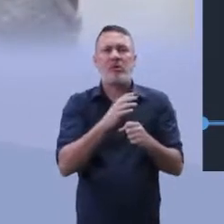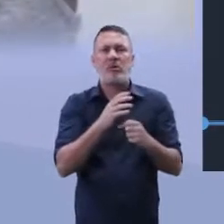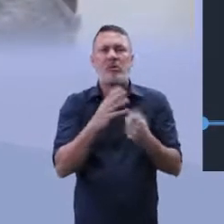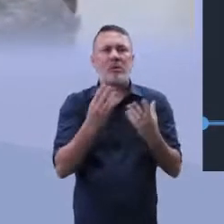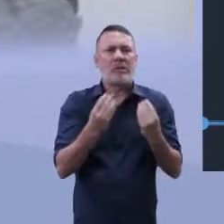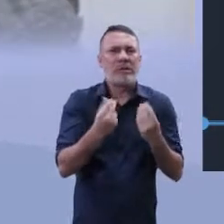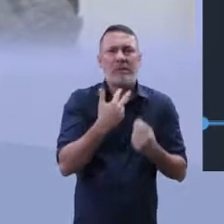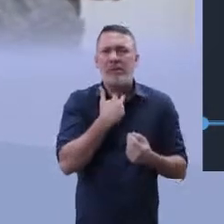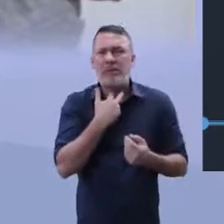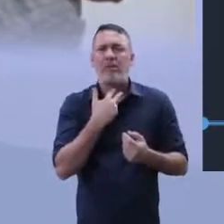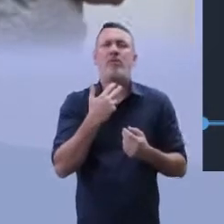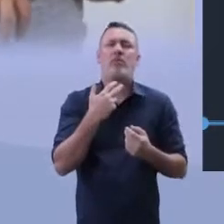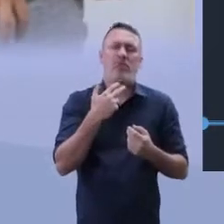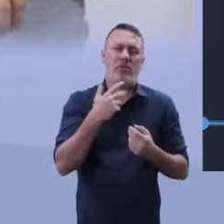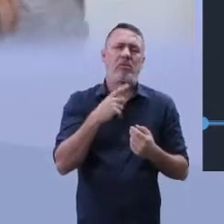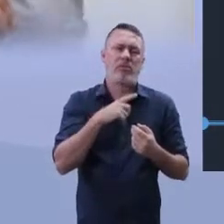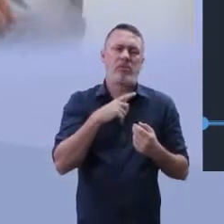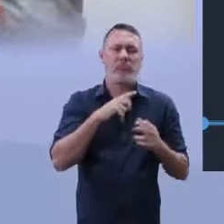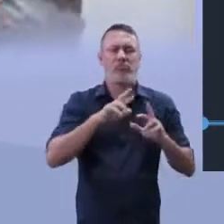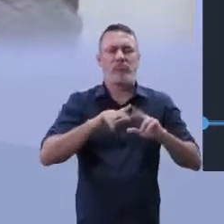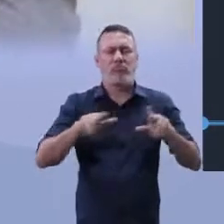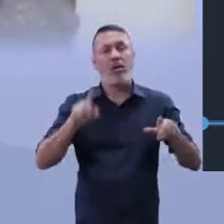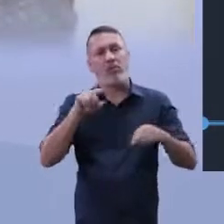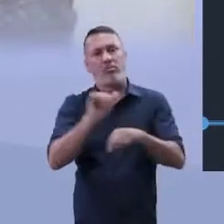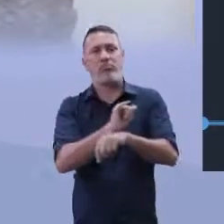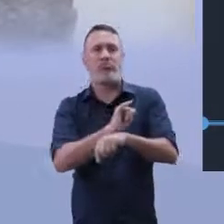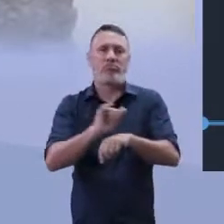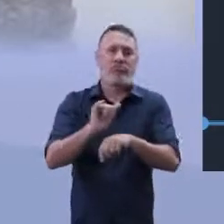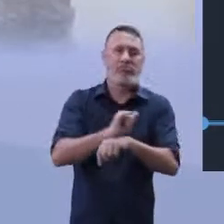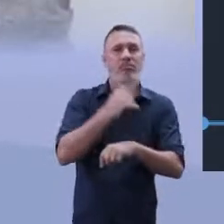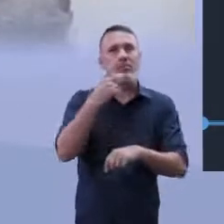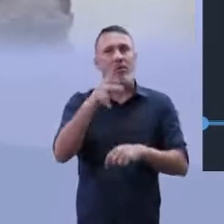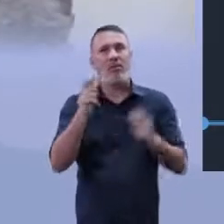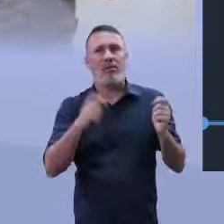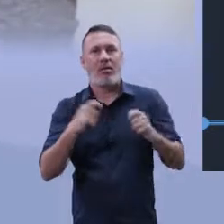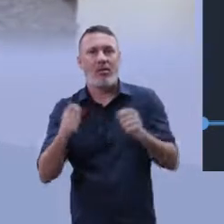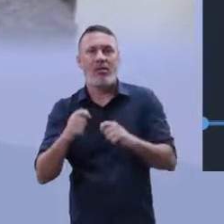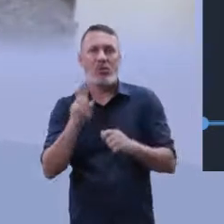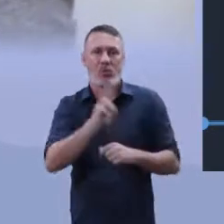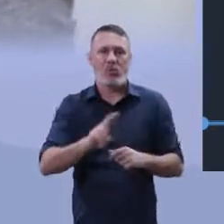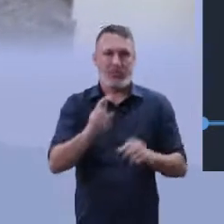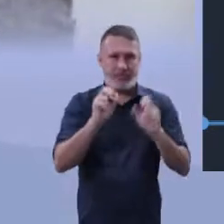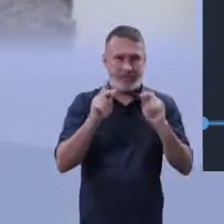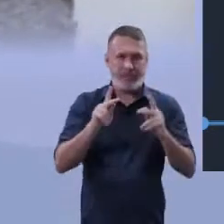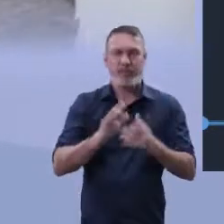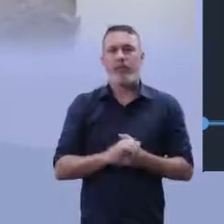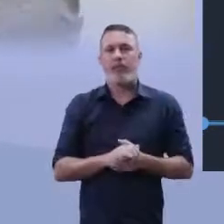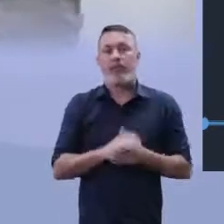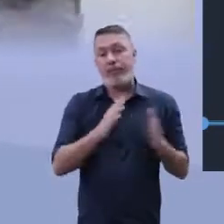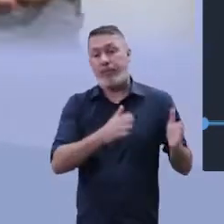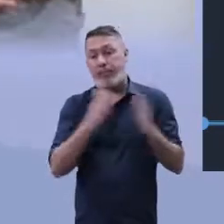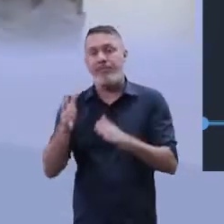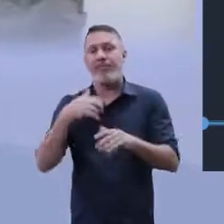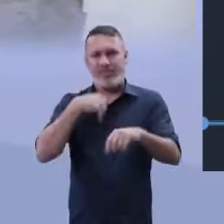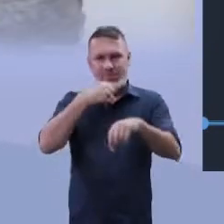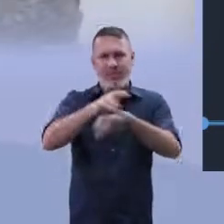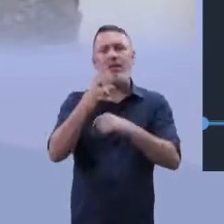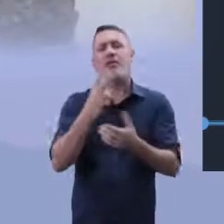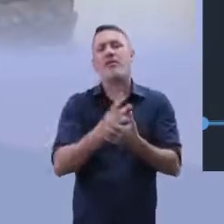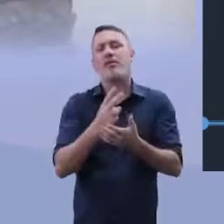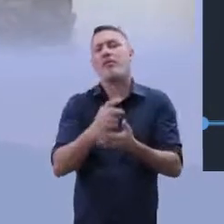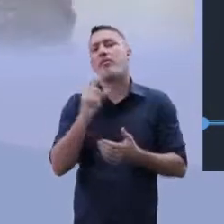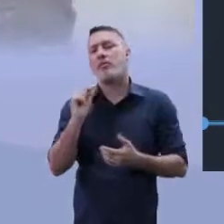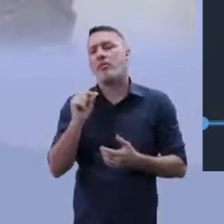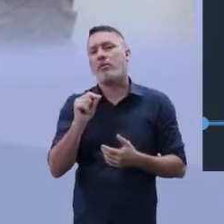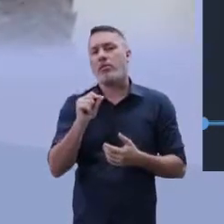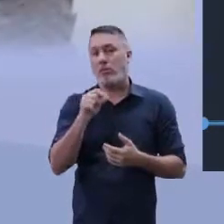isso aí, você precisa resolver ali dentro. Então, são as estratégias que você pode, algumas das estratégias que você pode utilizar. Meu aluno, como eu sempre falo